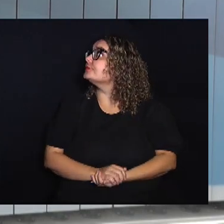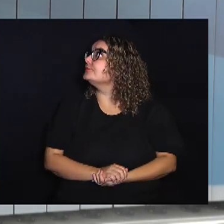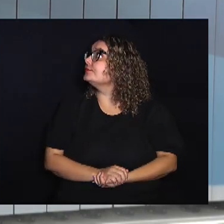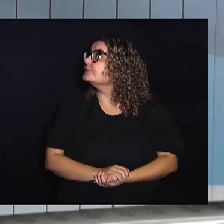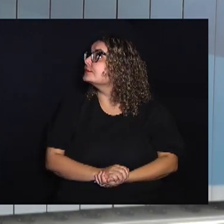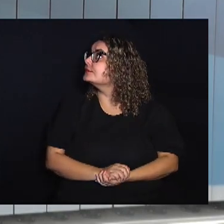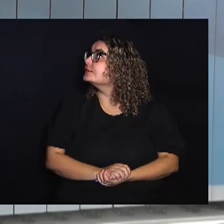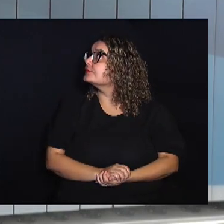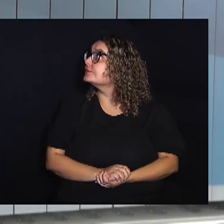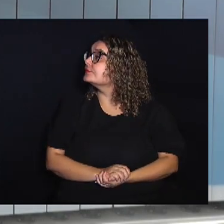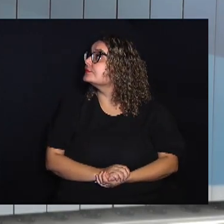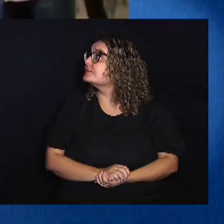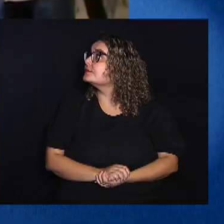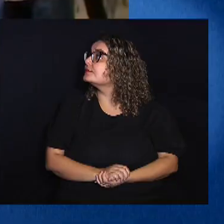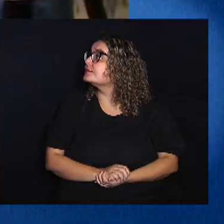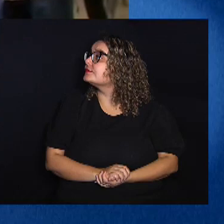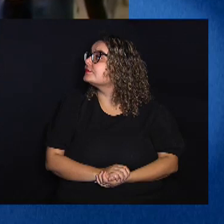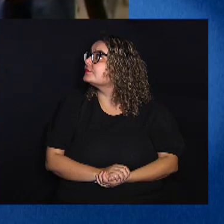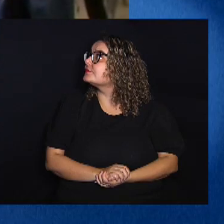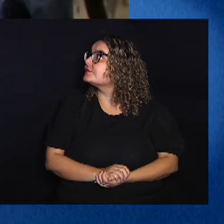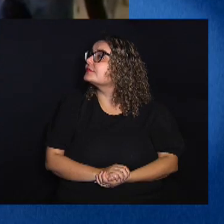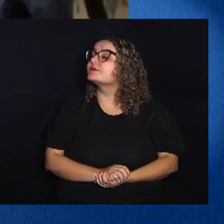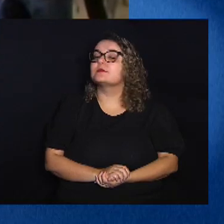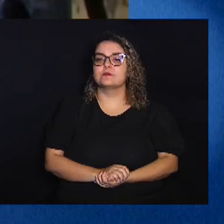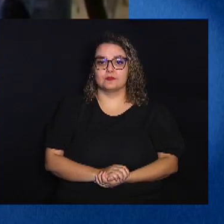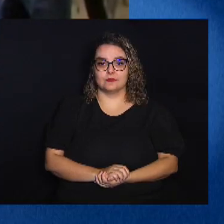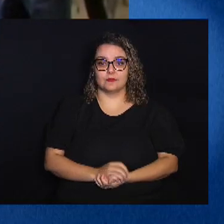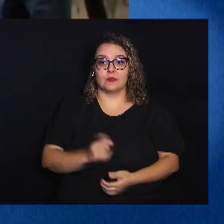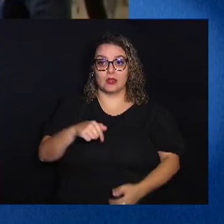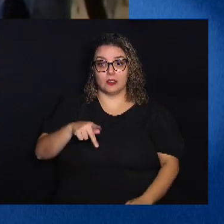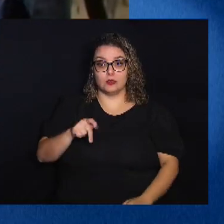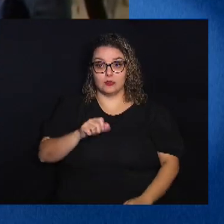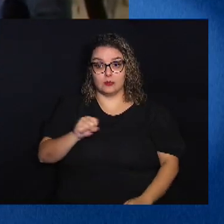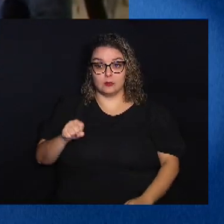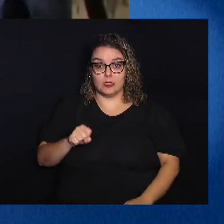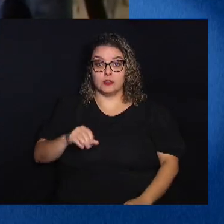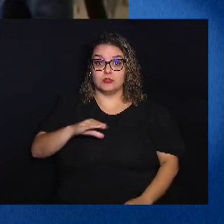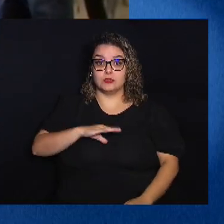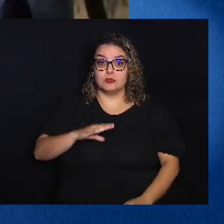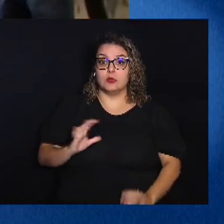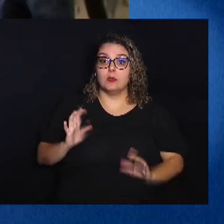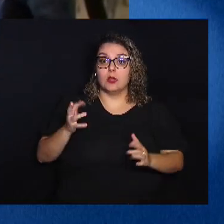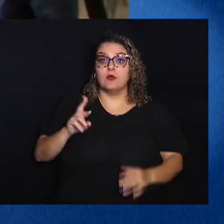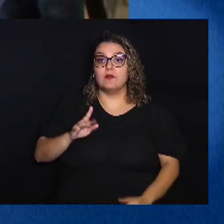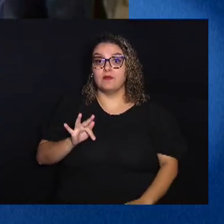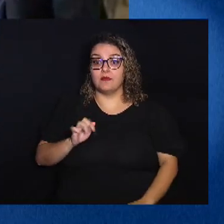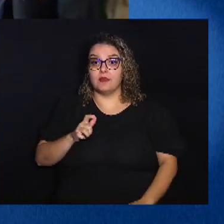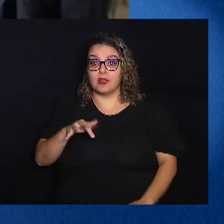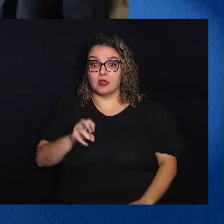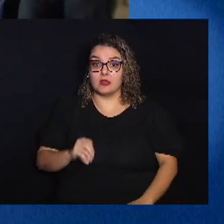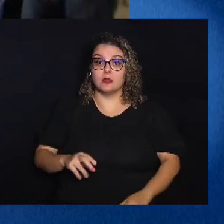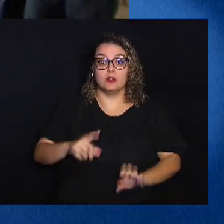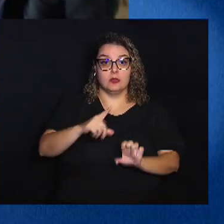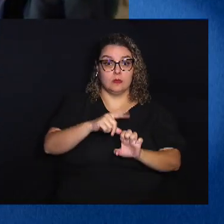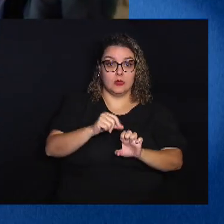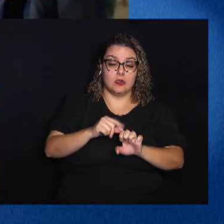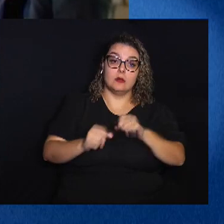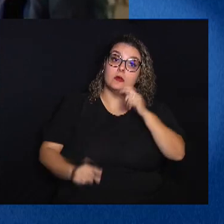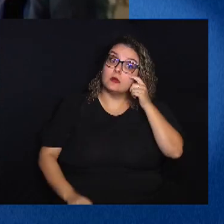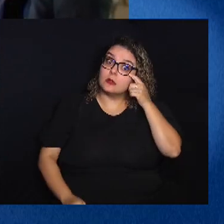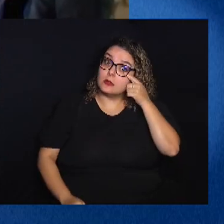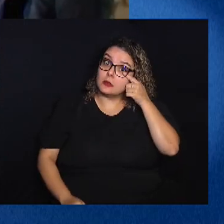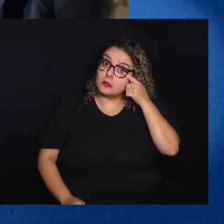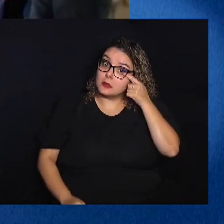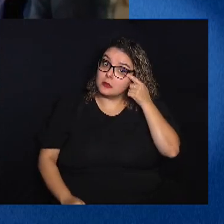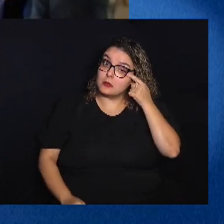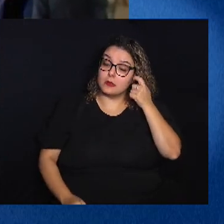aqui no passo municipal acontece o feirão para empreendedores o objetivo